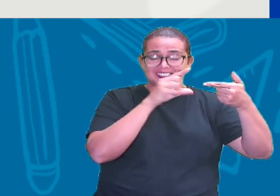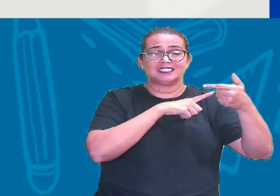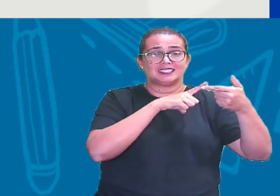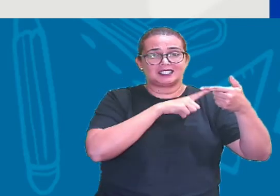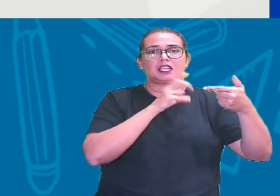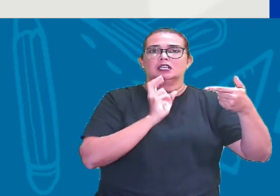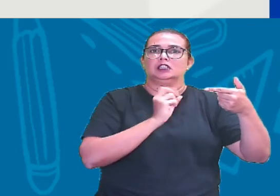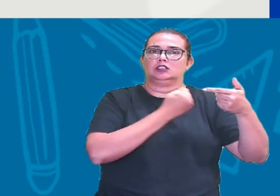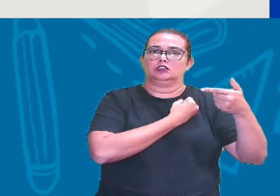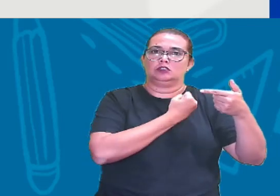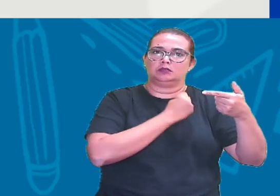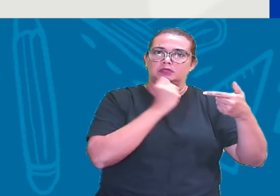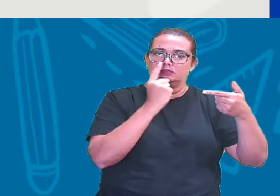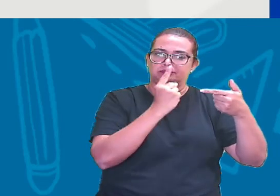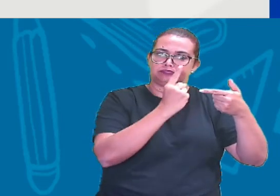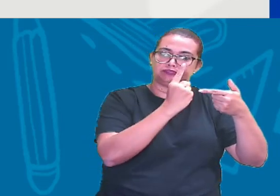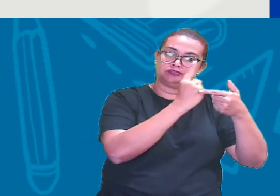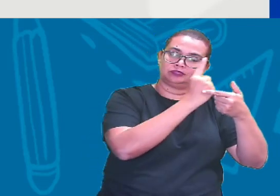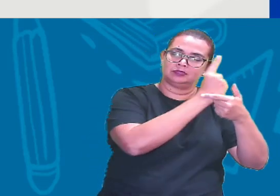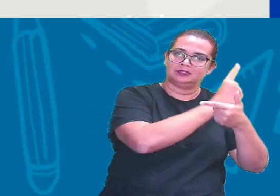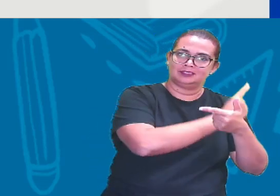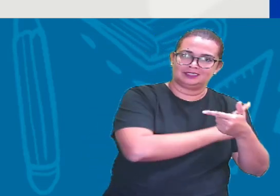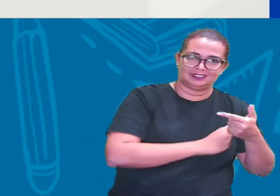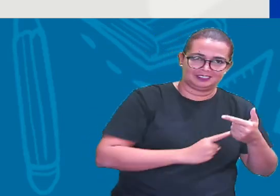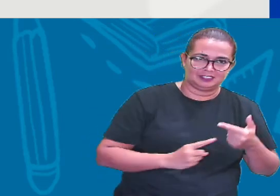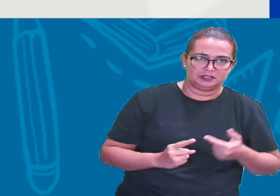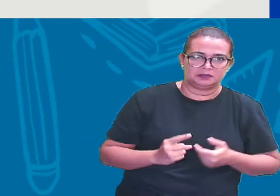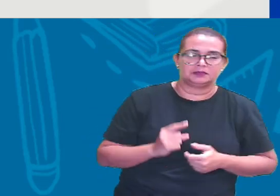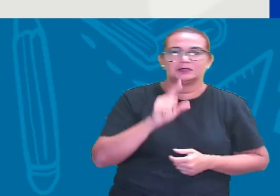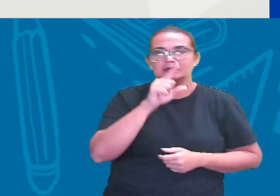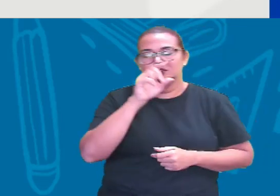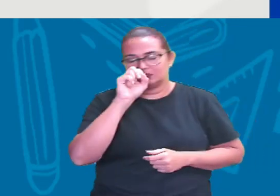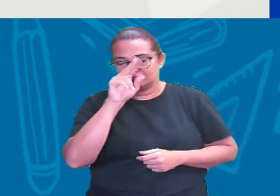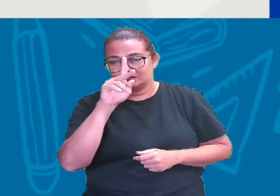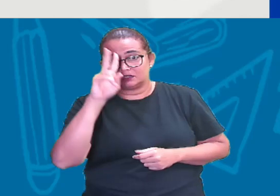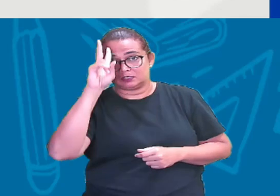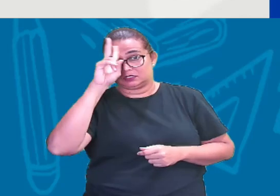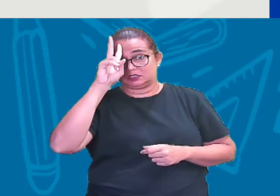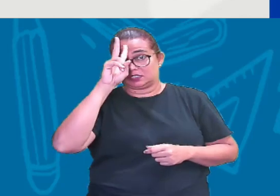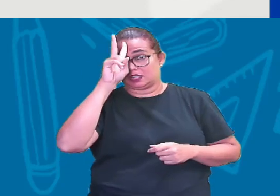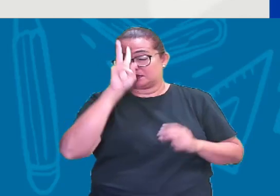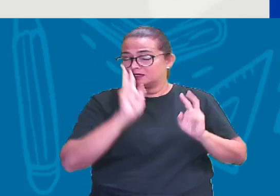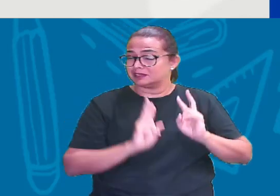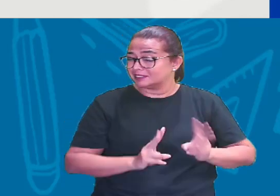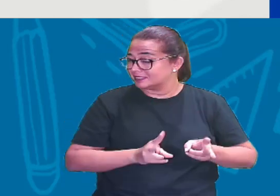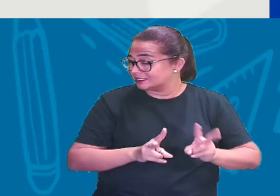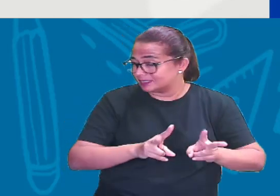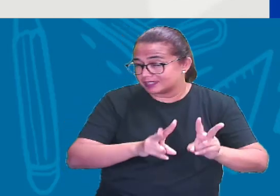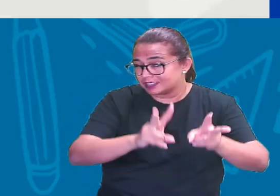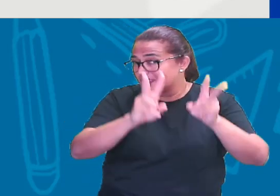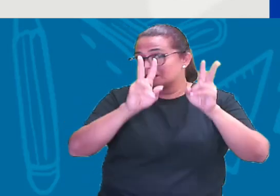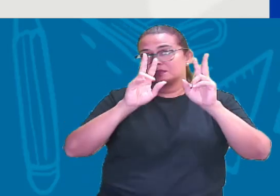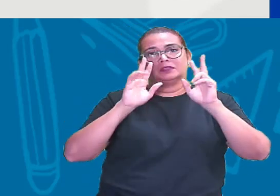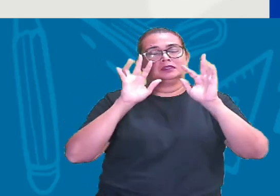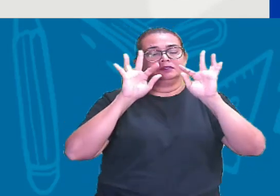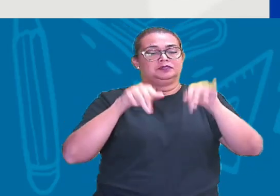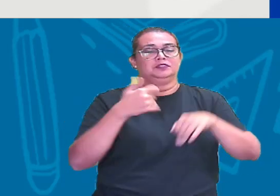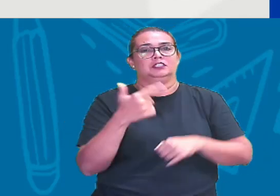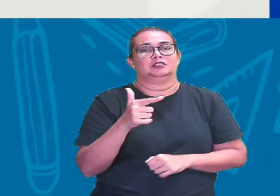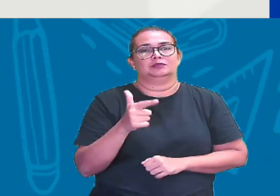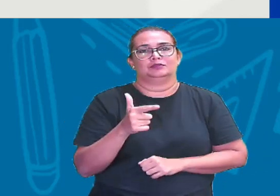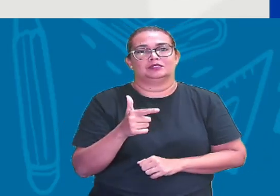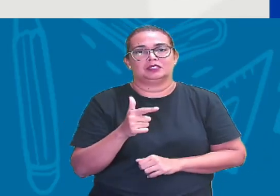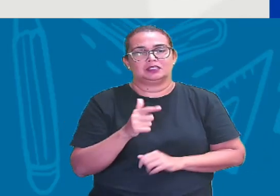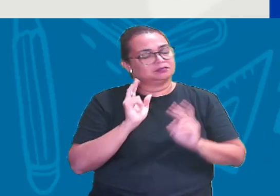Infinitos Lembre-se sempre disso Tá? Então Sempre vamos olhar A parte inteira Tá